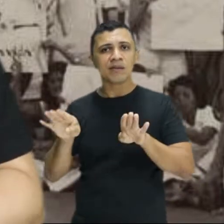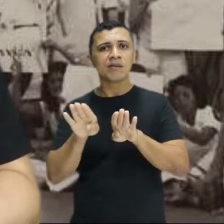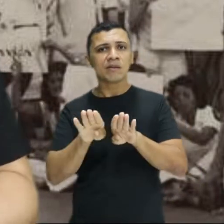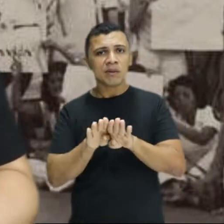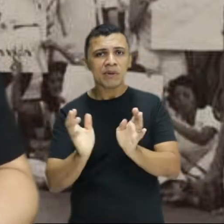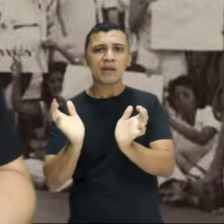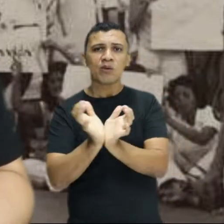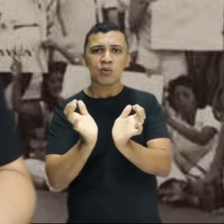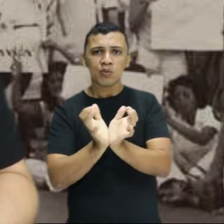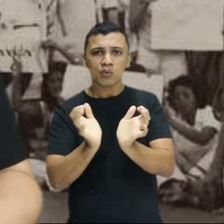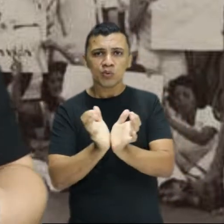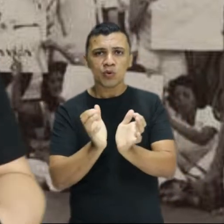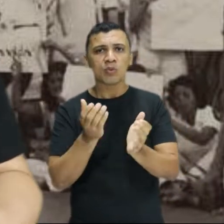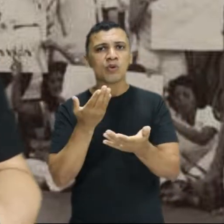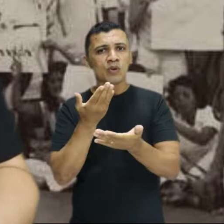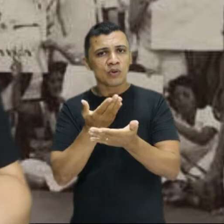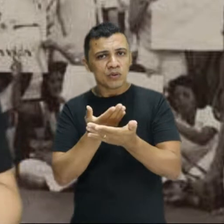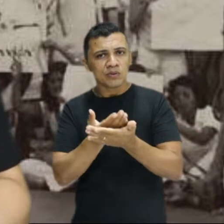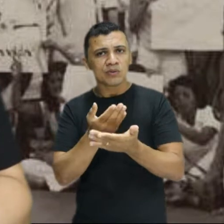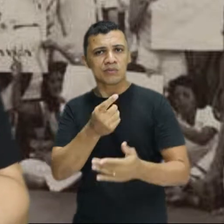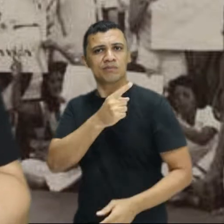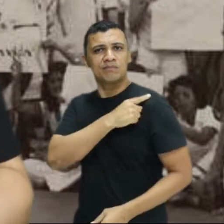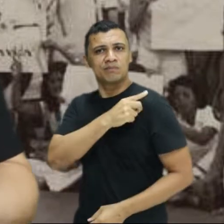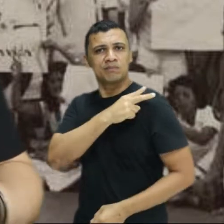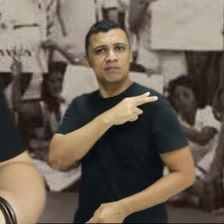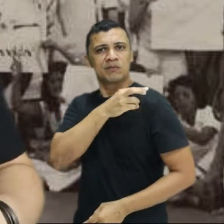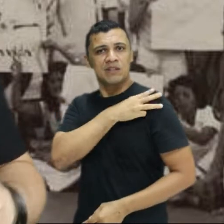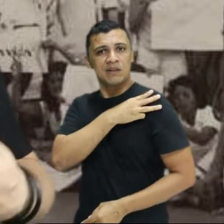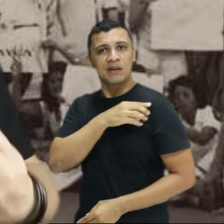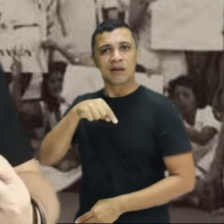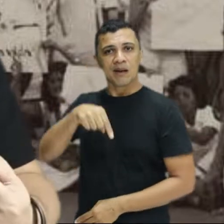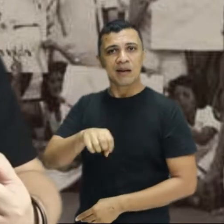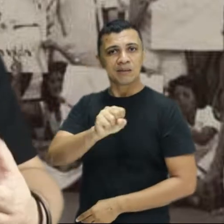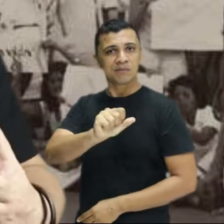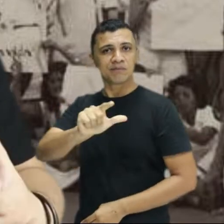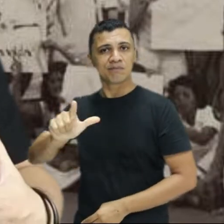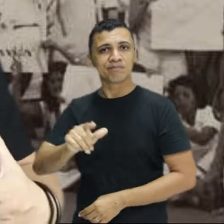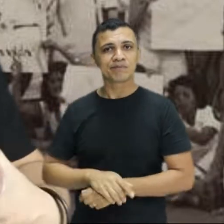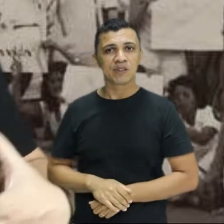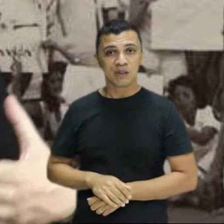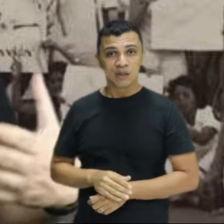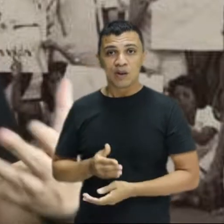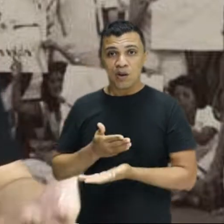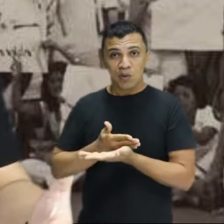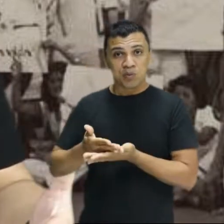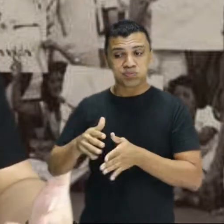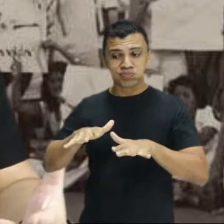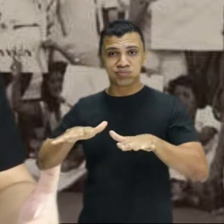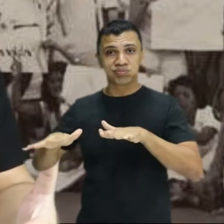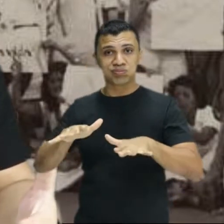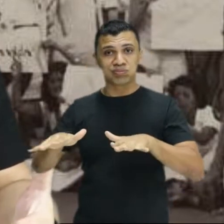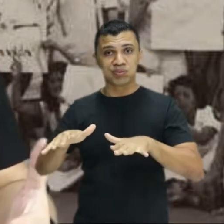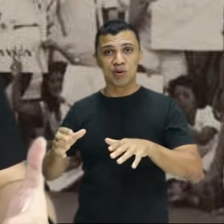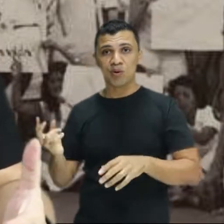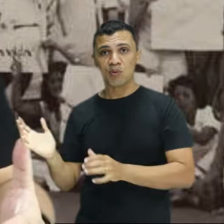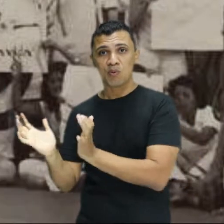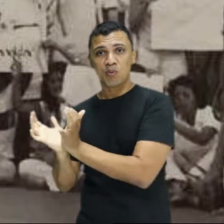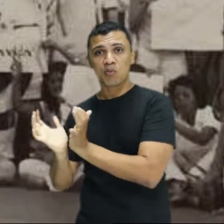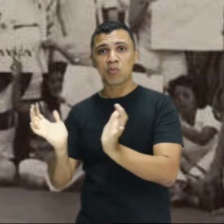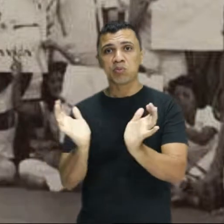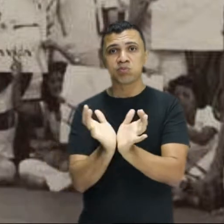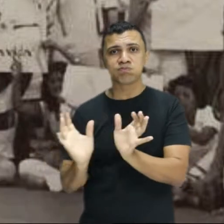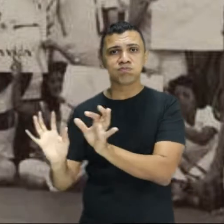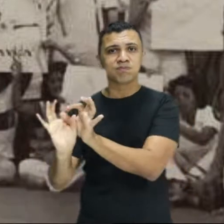estudantes das escolas secundárias, dos colégios de São Luís. Isso ganhou força por conta da inserção desse outro grupo estudantil.